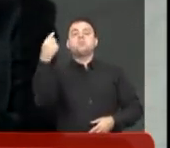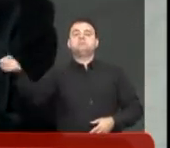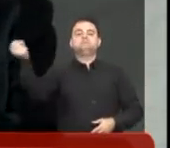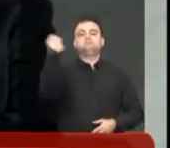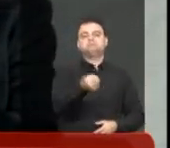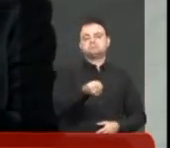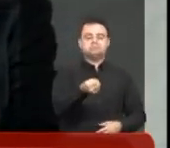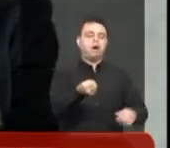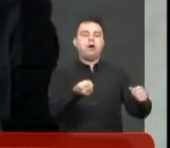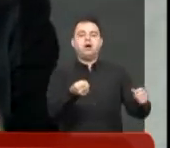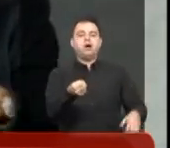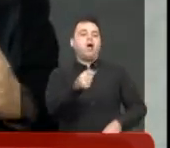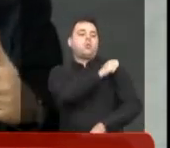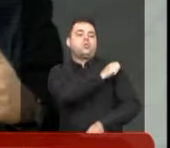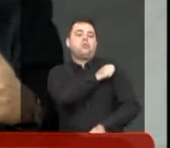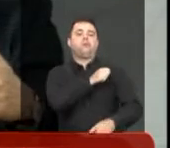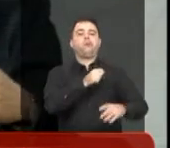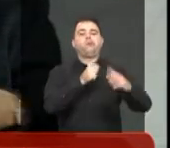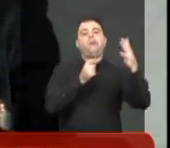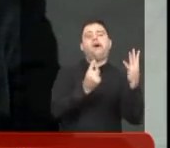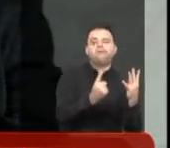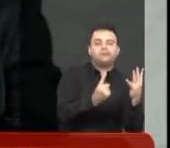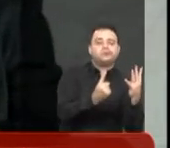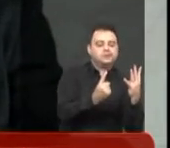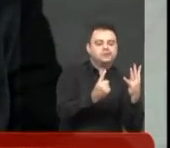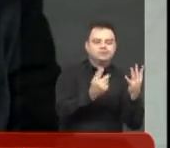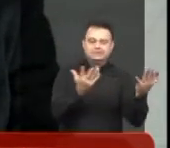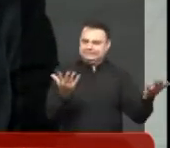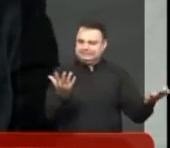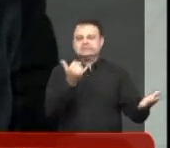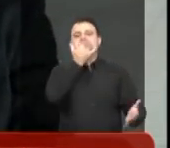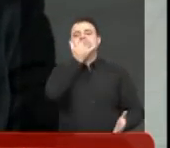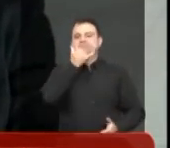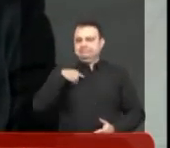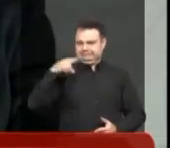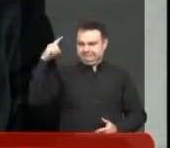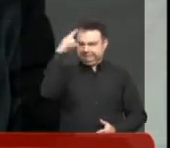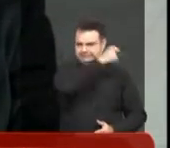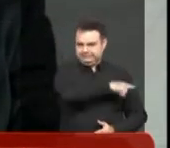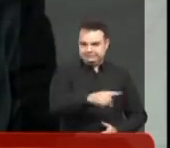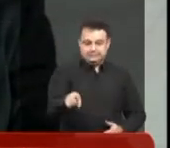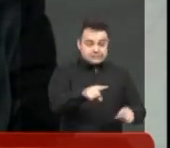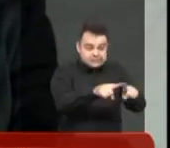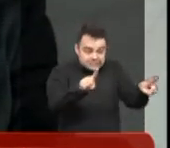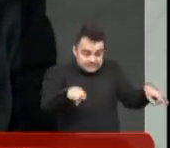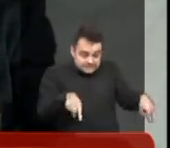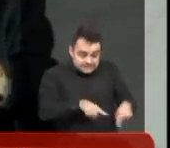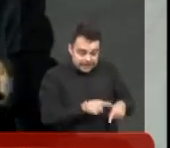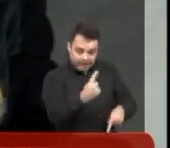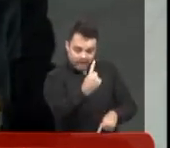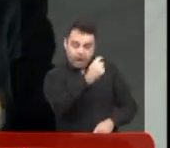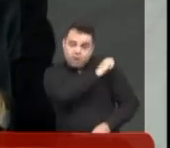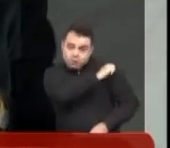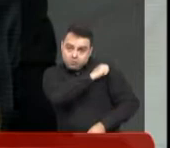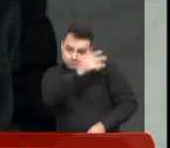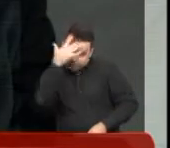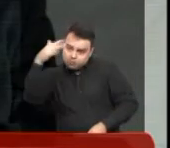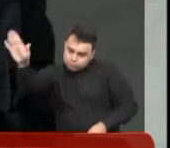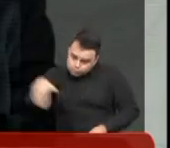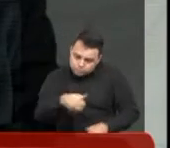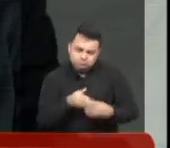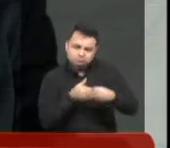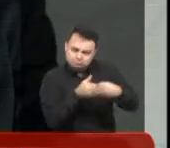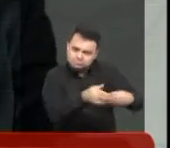salas de acordo com a demanda. O professor que está ali chama, o auxiliar. Agora, tem sala que tem um aluno ou uma aluna que precisa